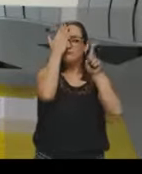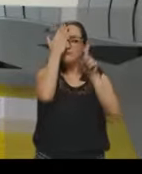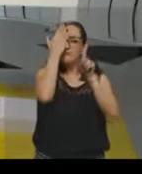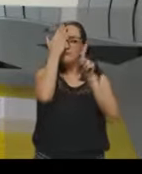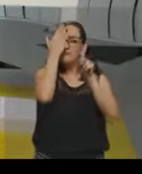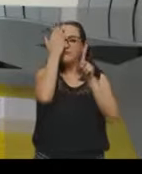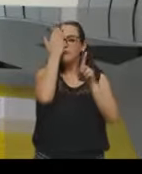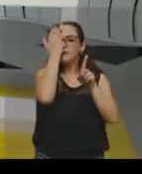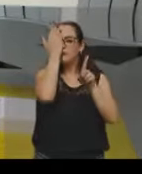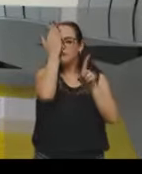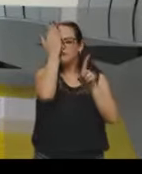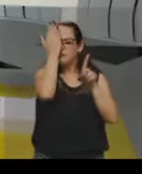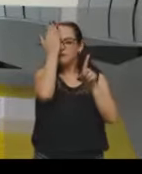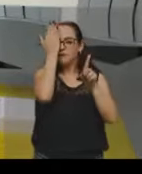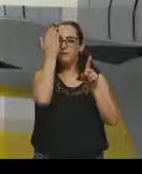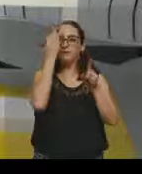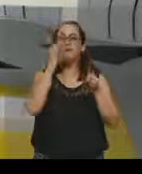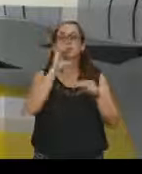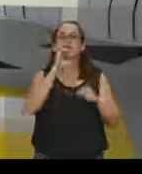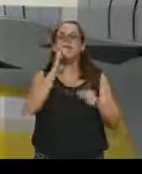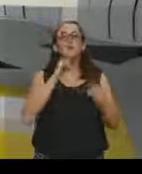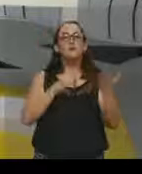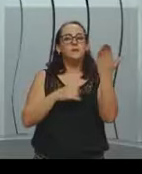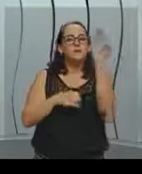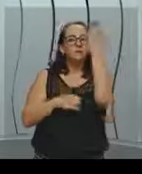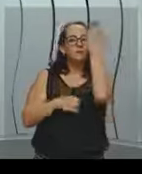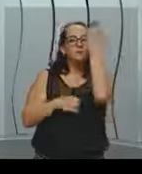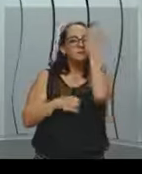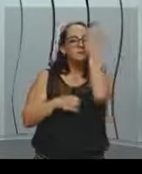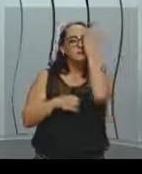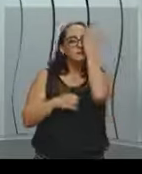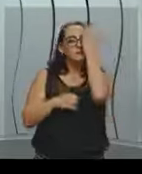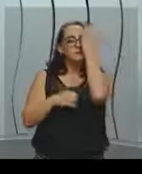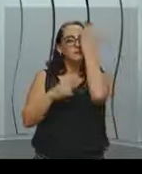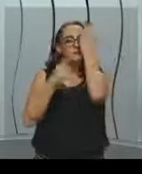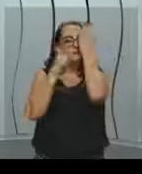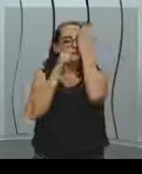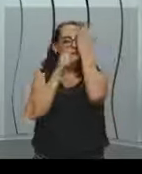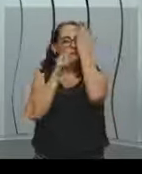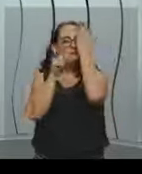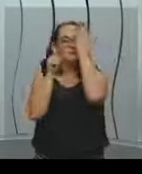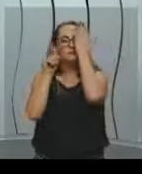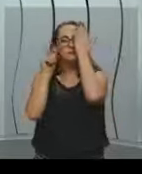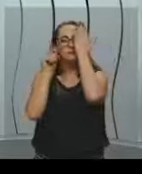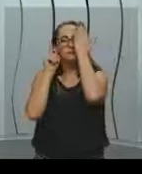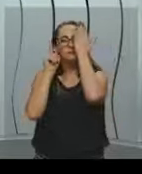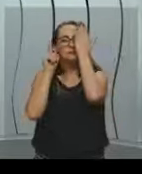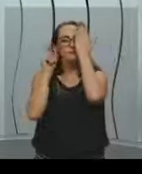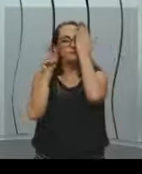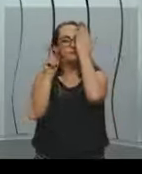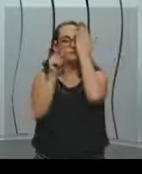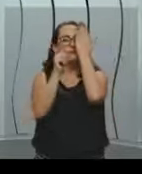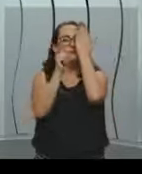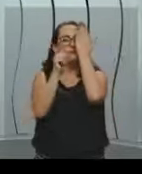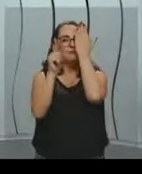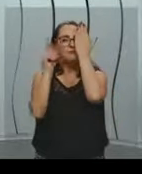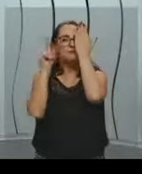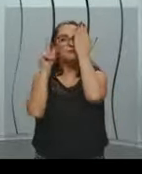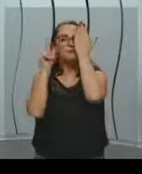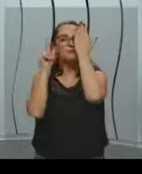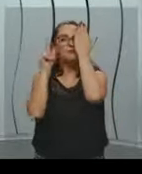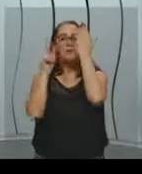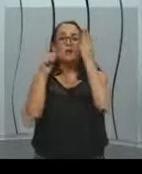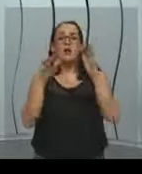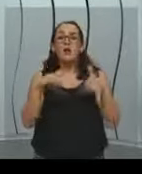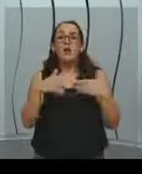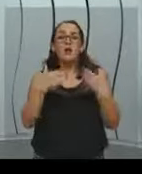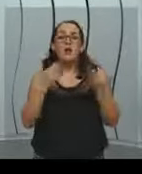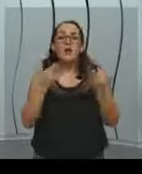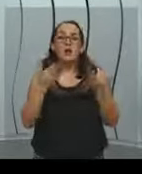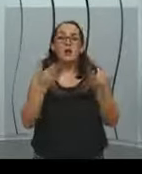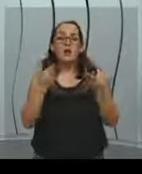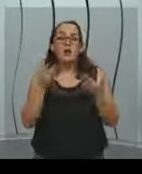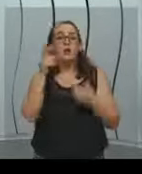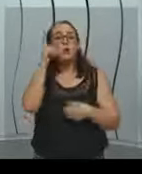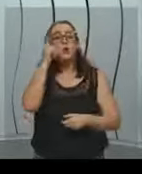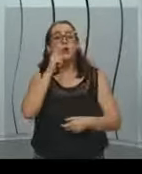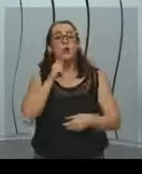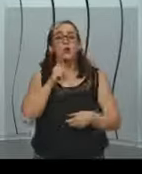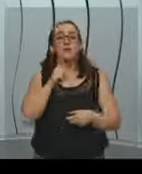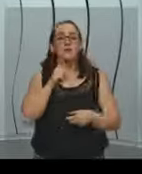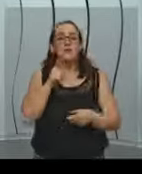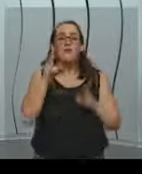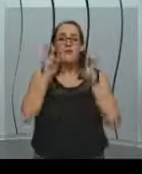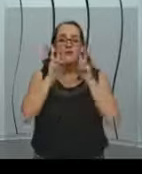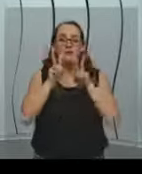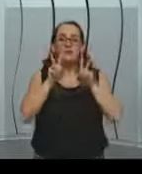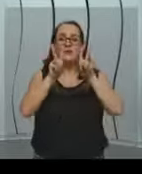nós teremos esse outro campo de visão aqui. Né? Então, nós conseguimos enxergar coisas distintas